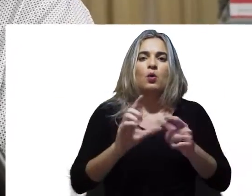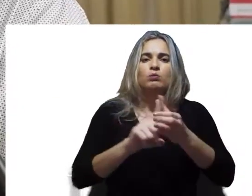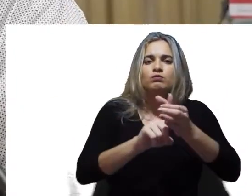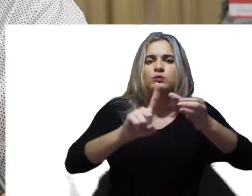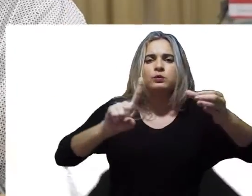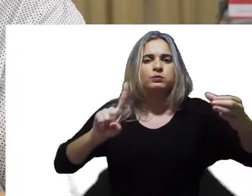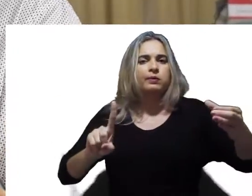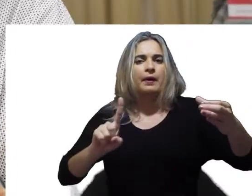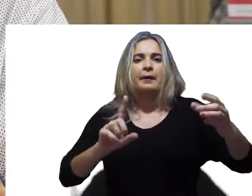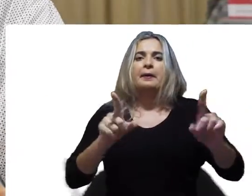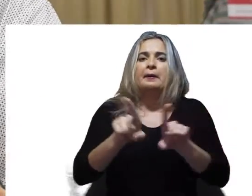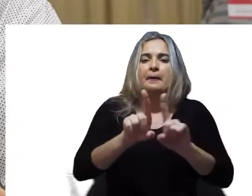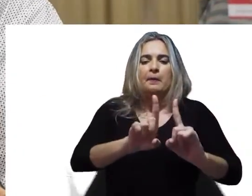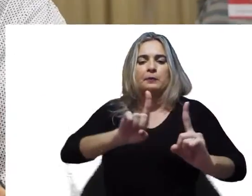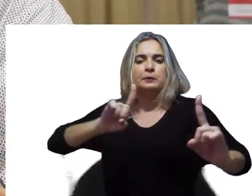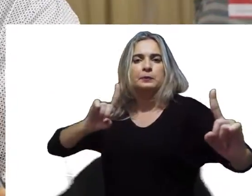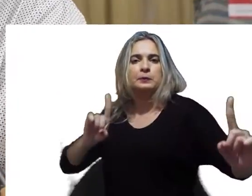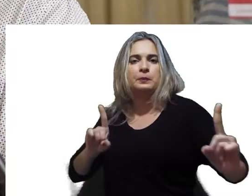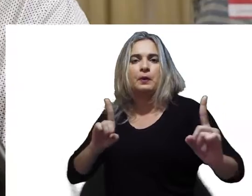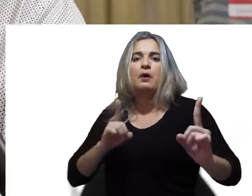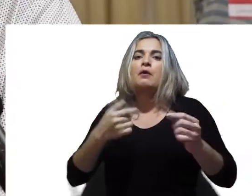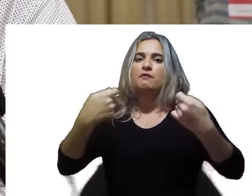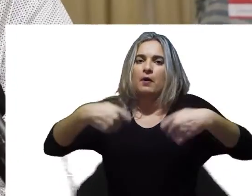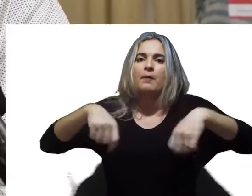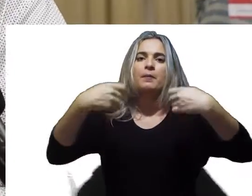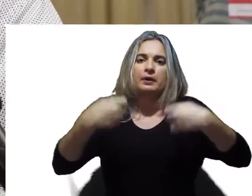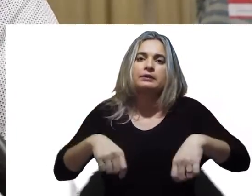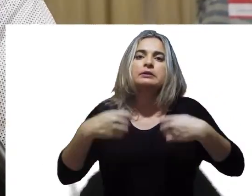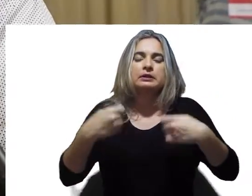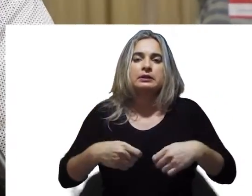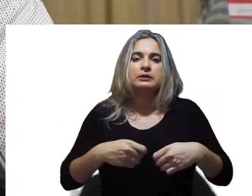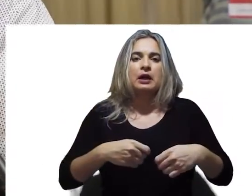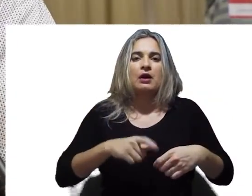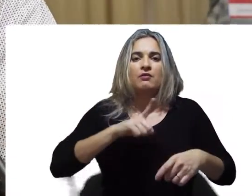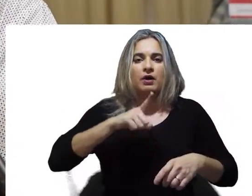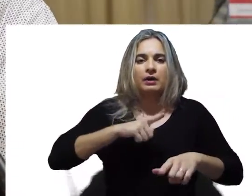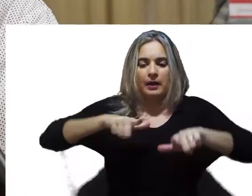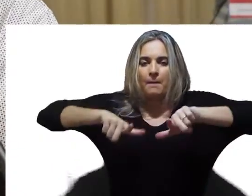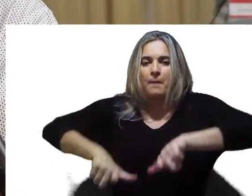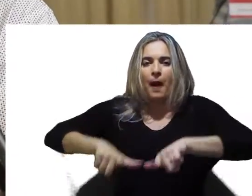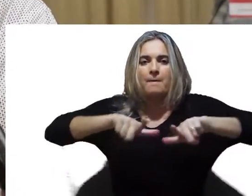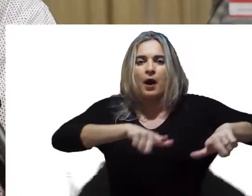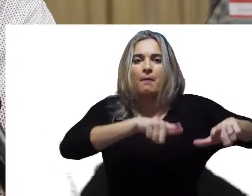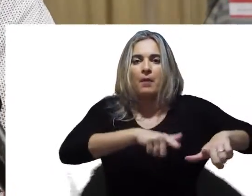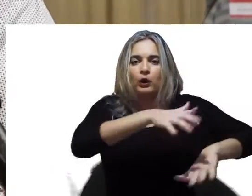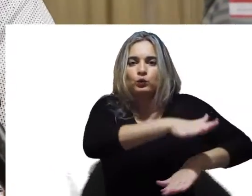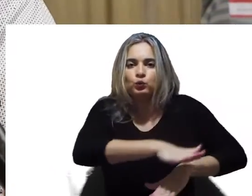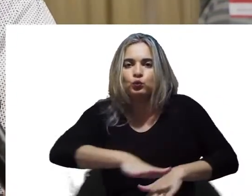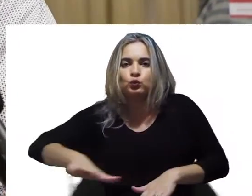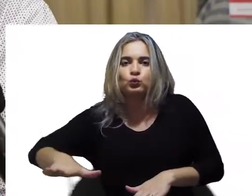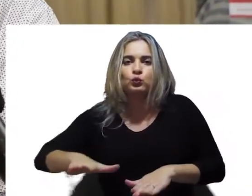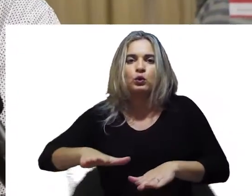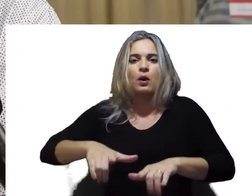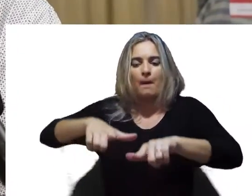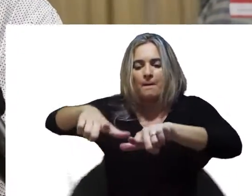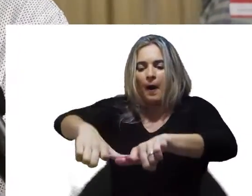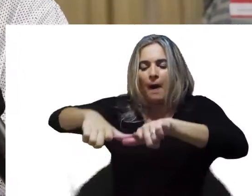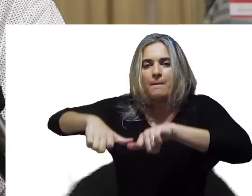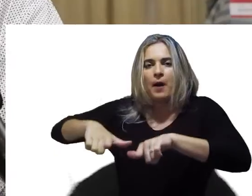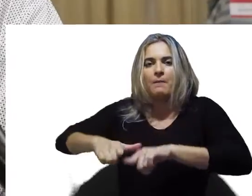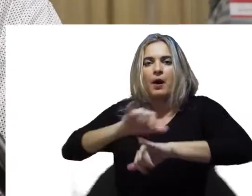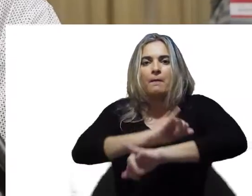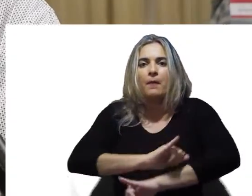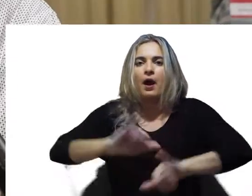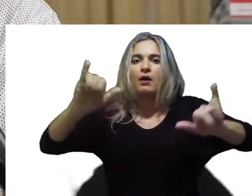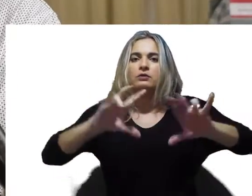isolamento, o distanciamento nas filas. Vão ter adesivos no chão, toda uma utilização de EPIs,